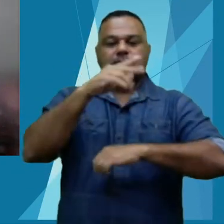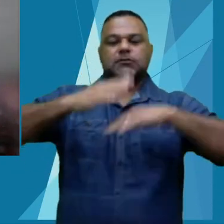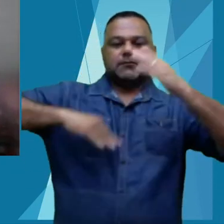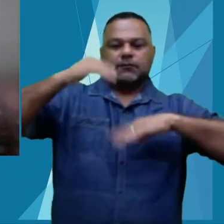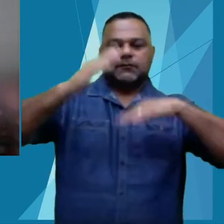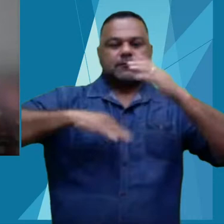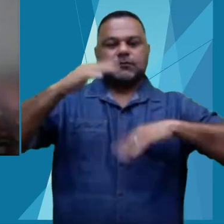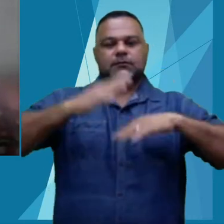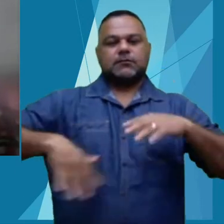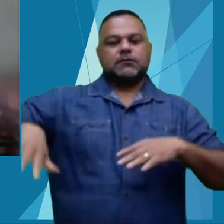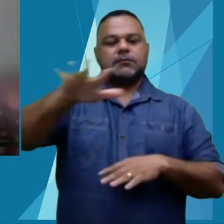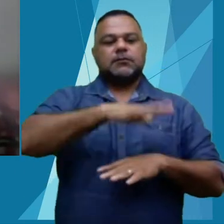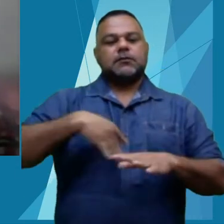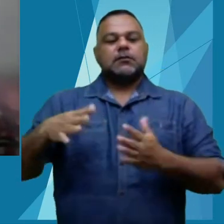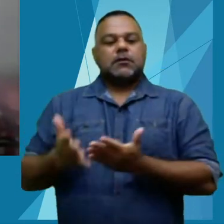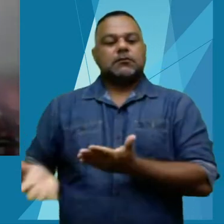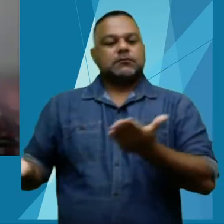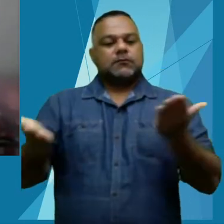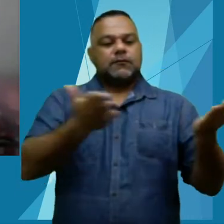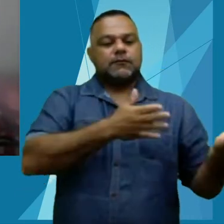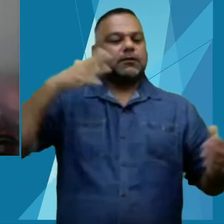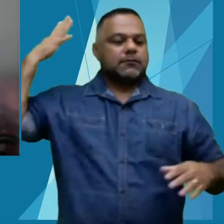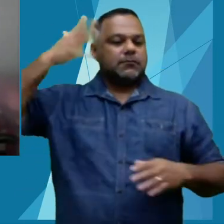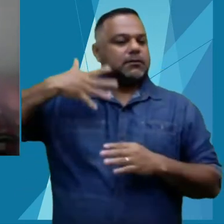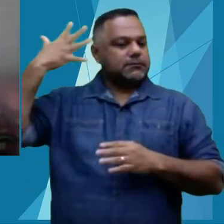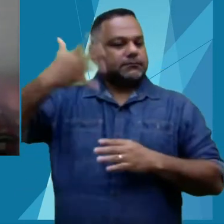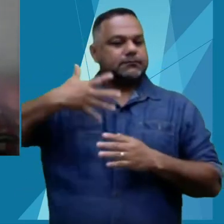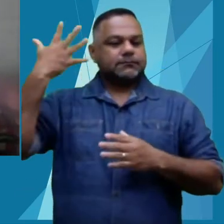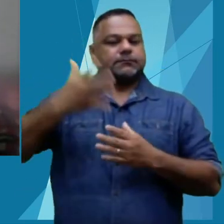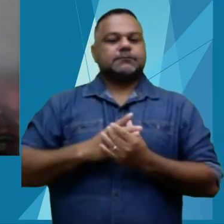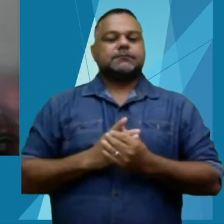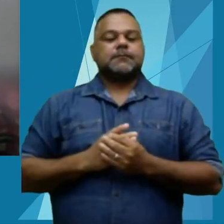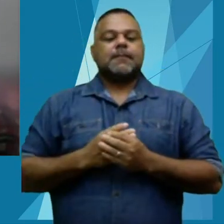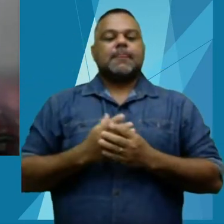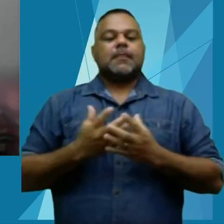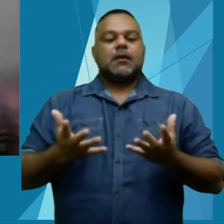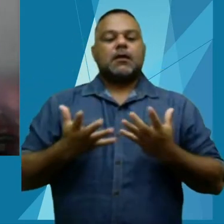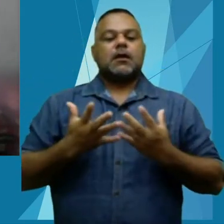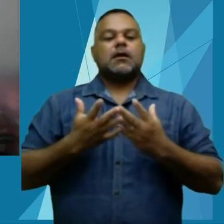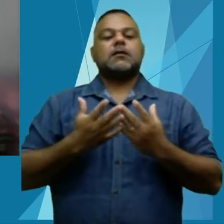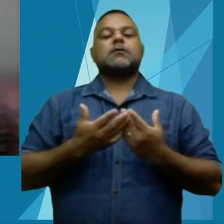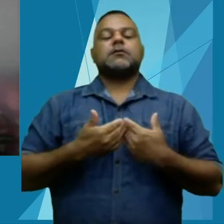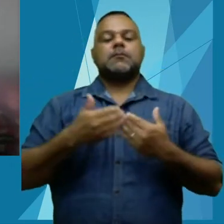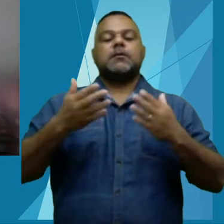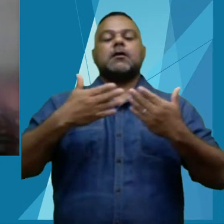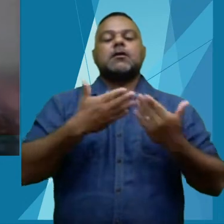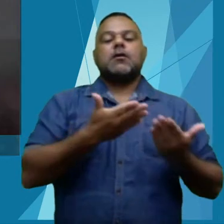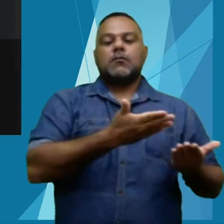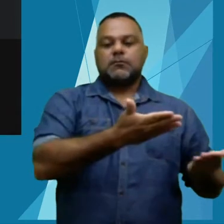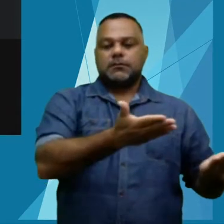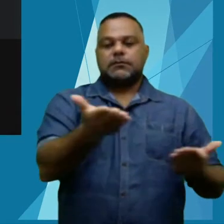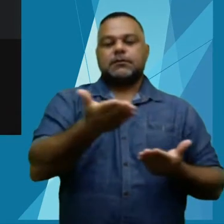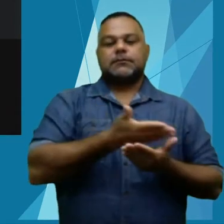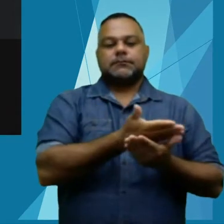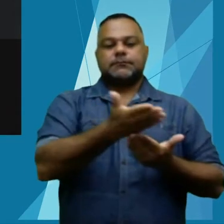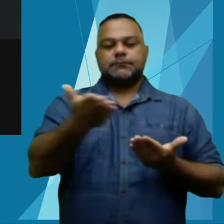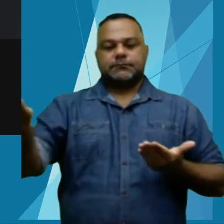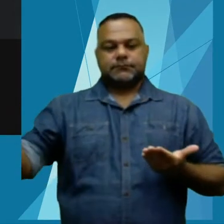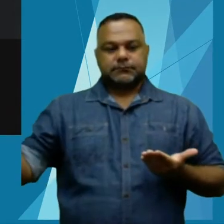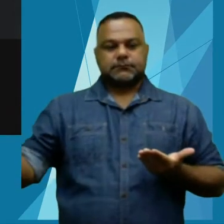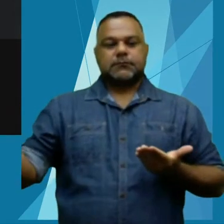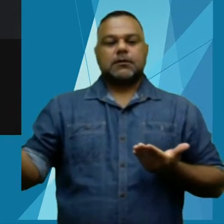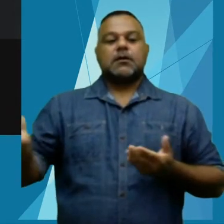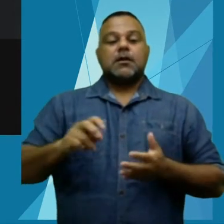aos convidados e palestrantes. Quero cumprimentar a mesa diretiva, esse conceitê, o nosso